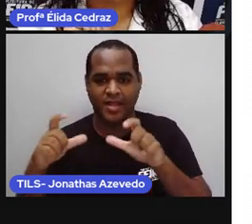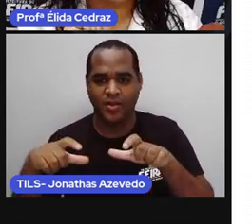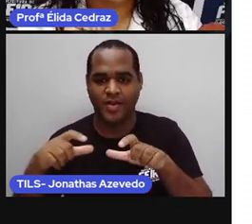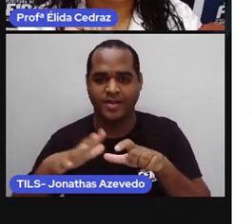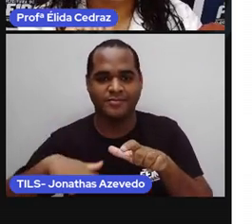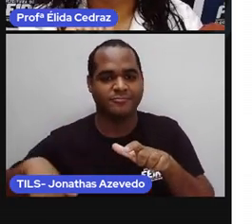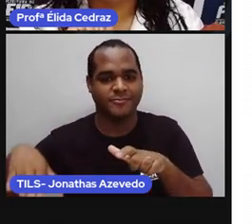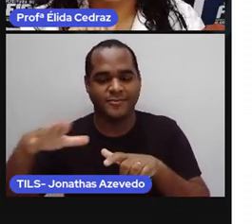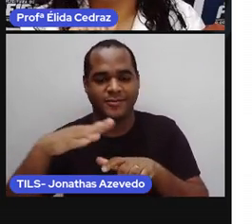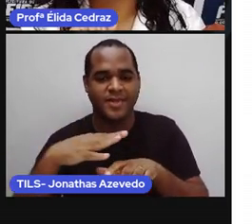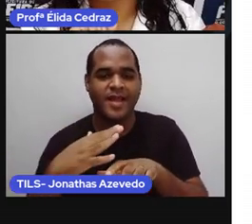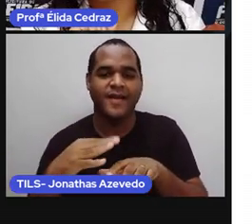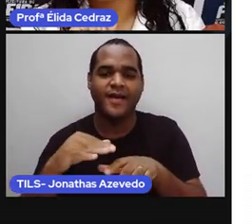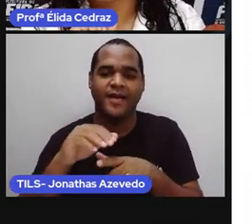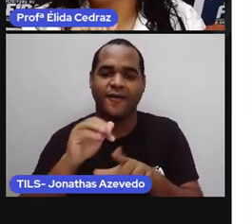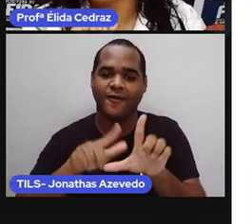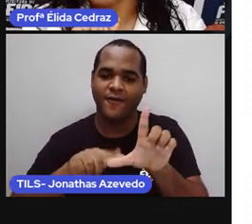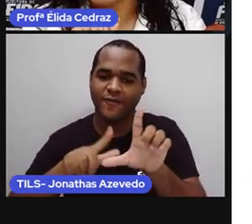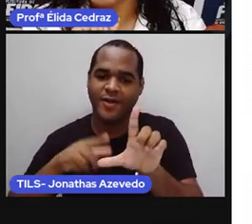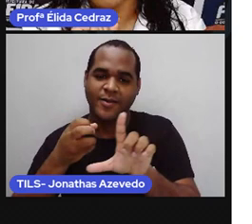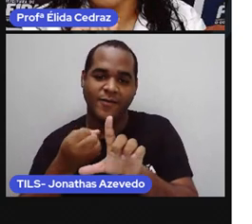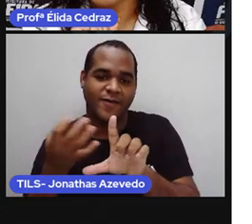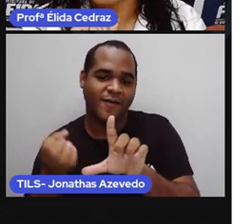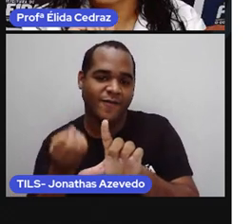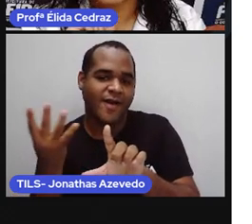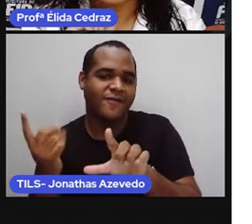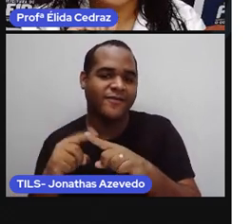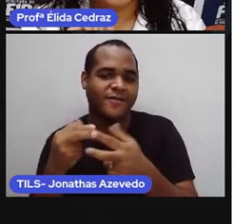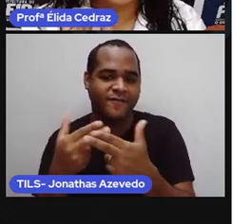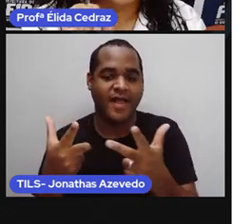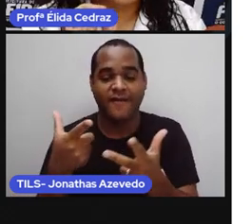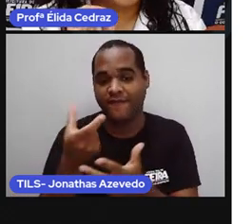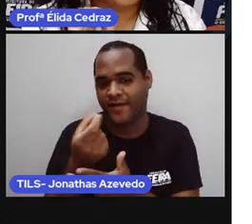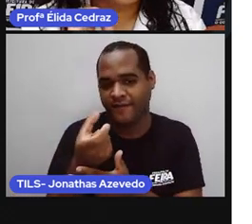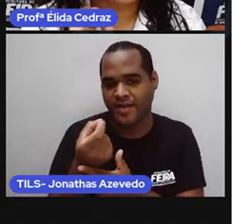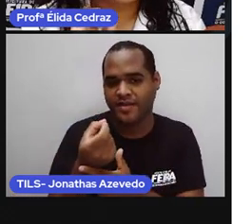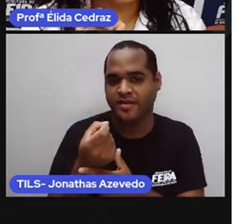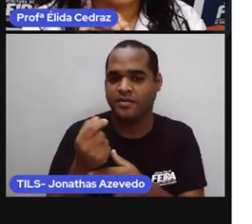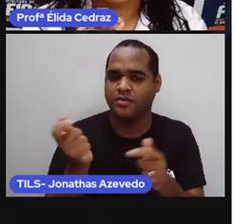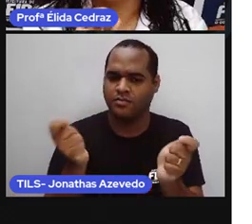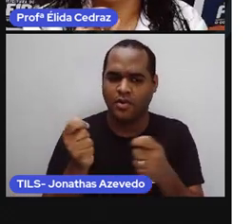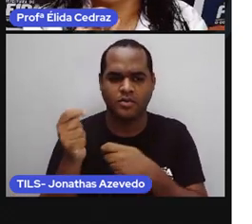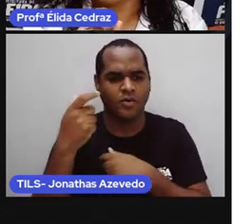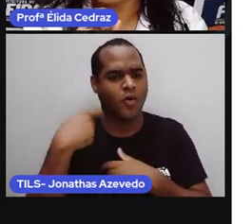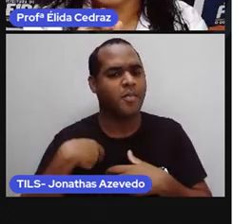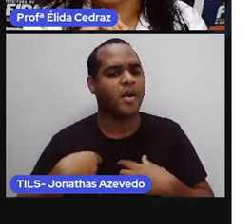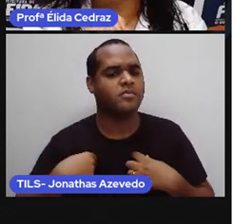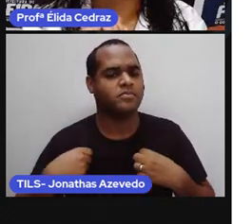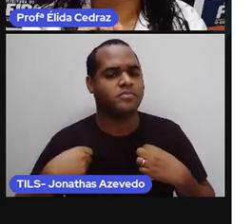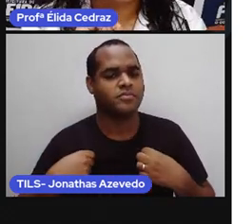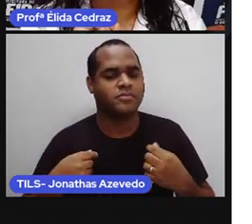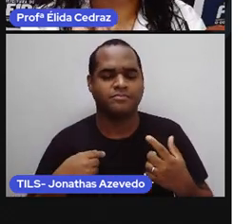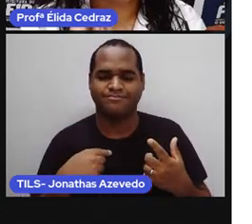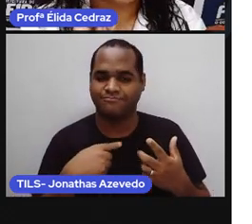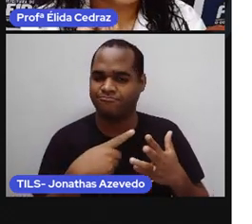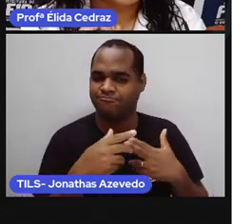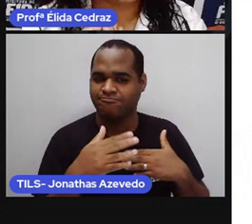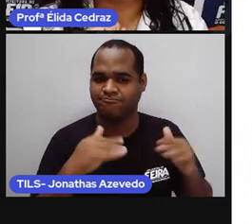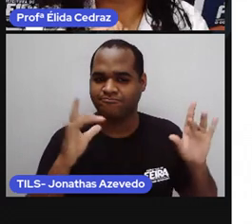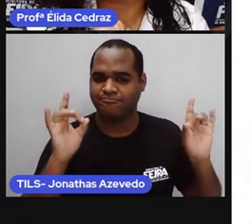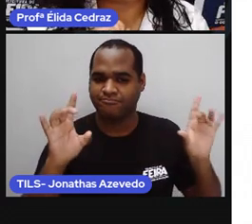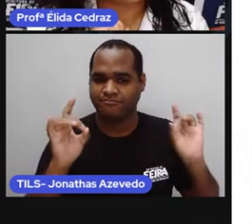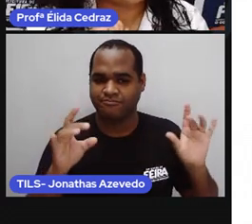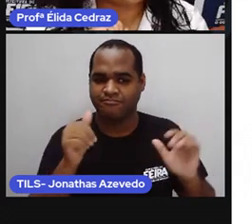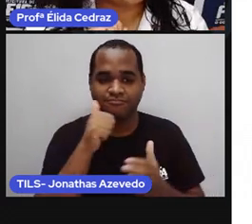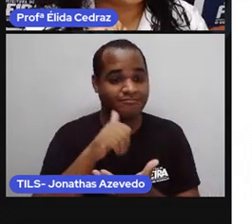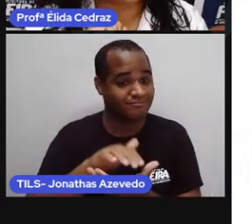Alfabeto Holândia a partir das 20 horas. Traje, a rigor, obrigada, esposa